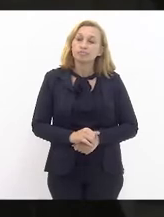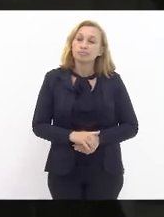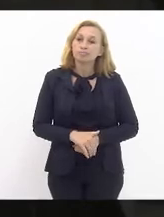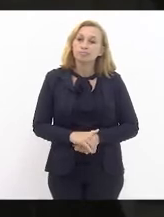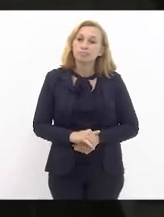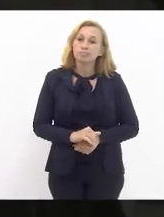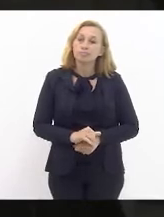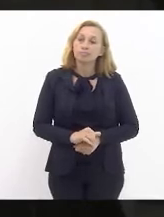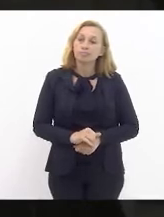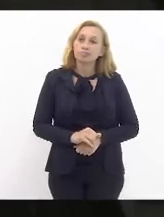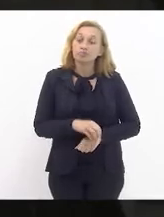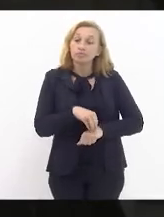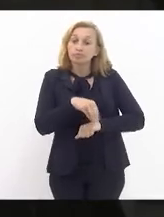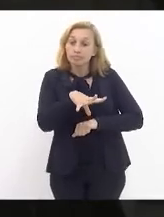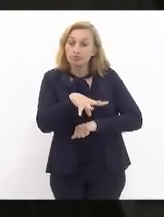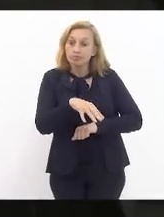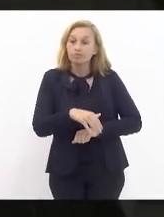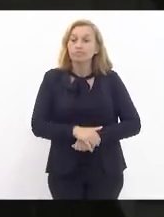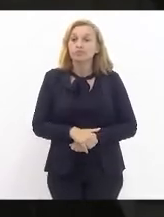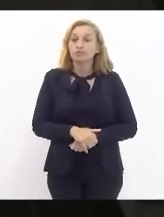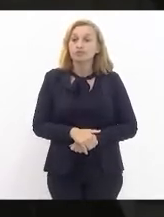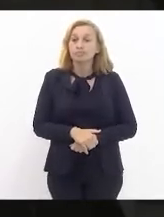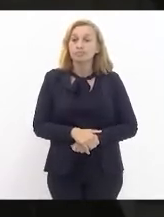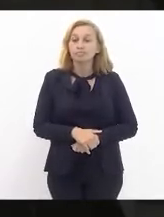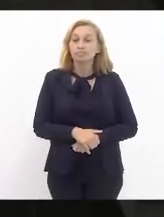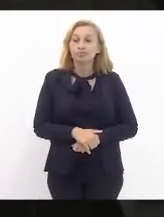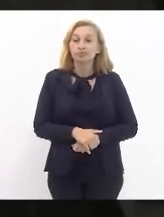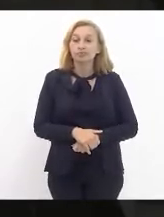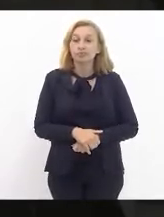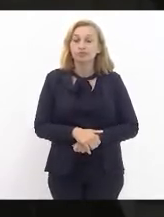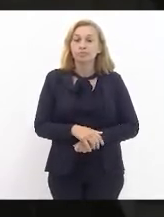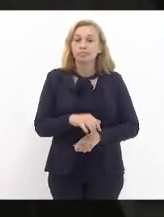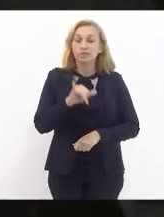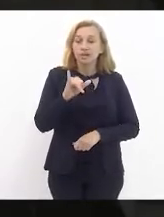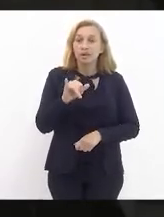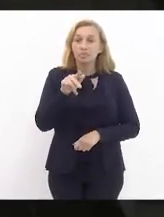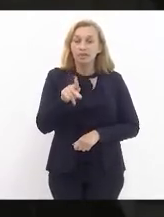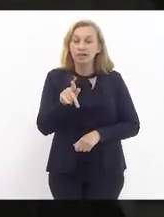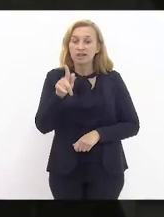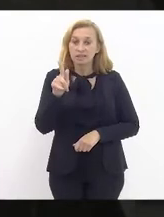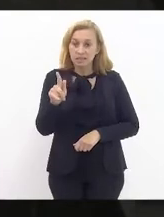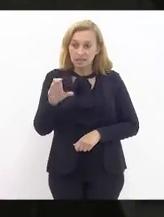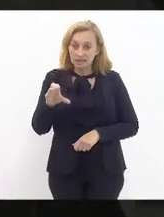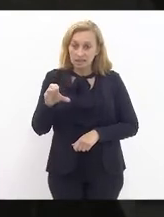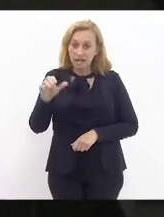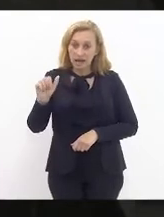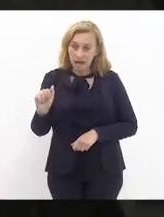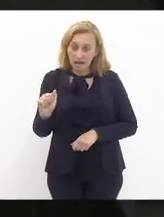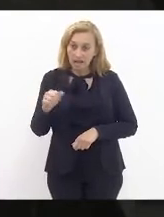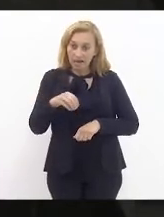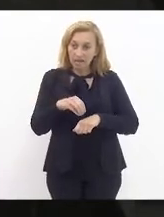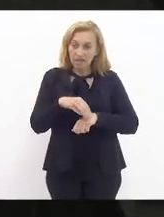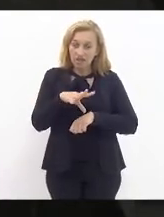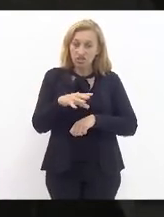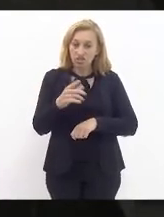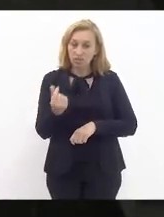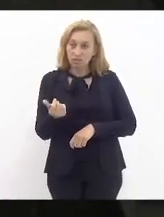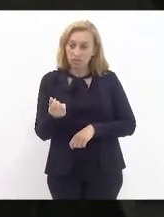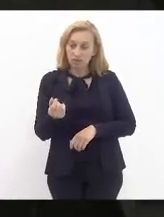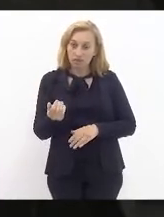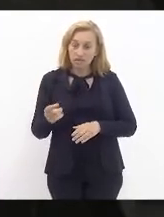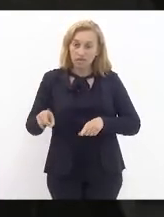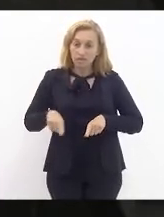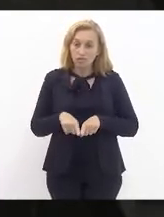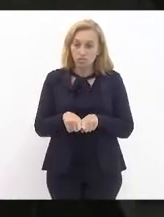o indicador de IPCA, que é o indicador de preços que mede a inflação, caminhavam